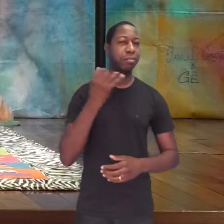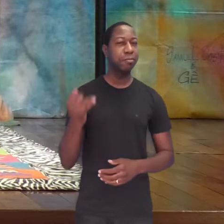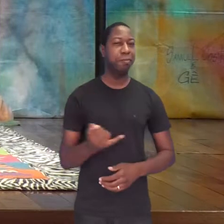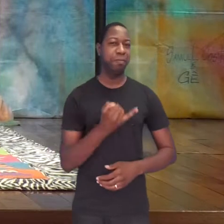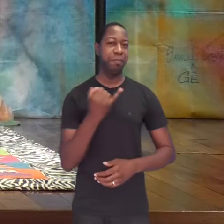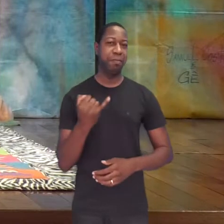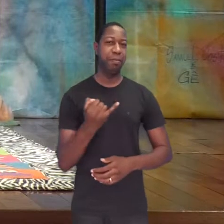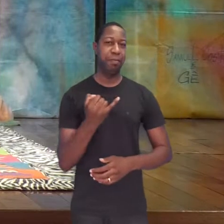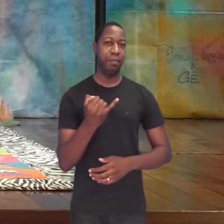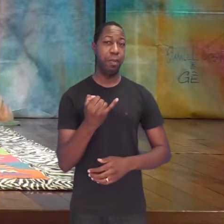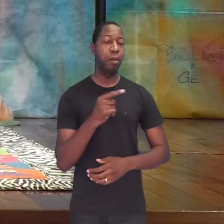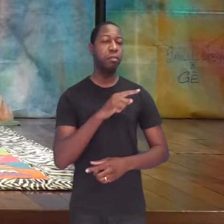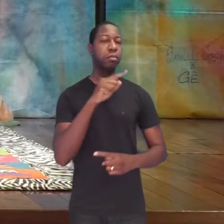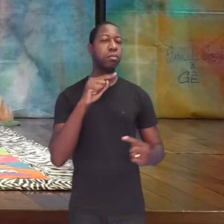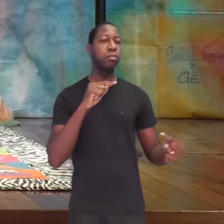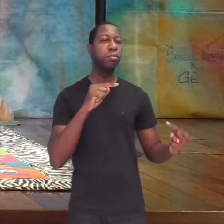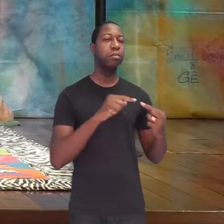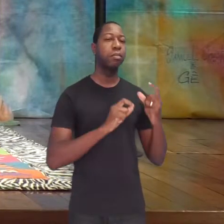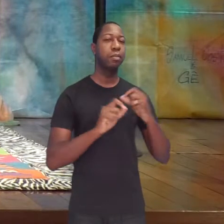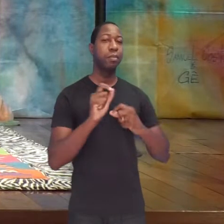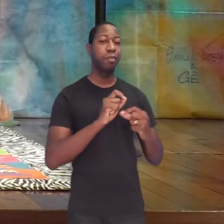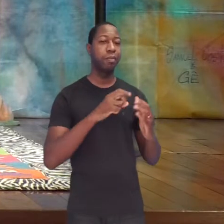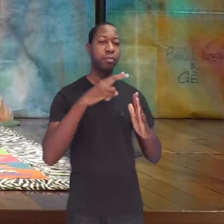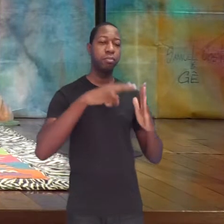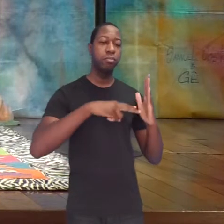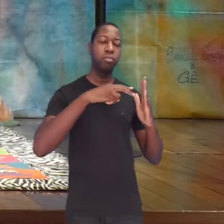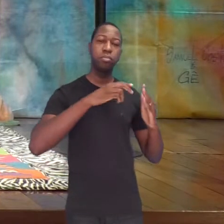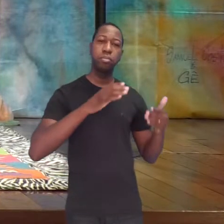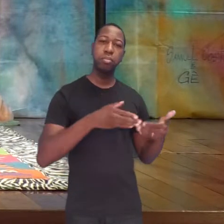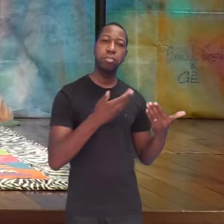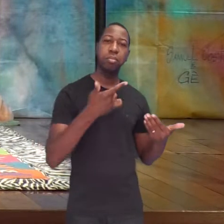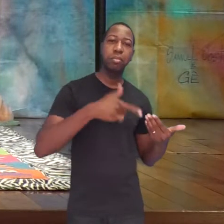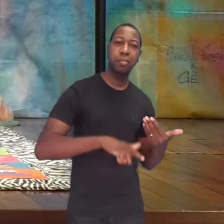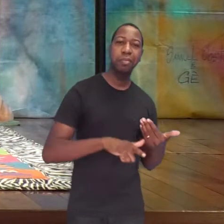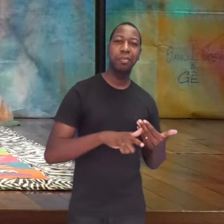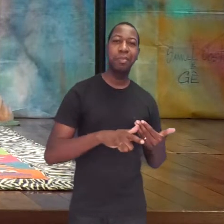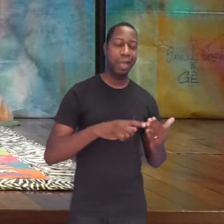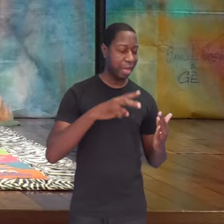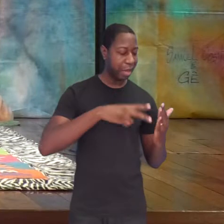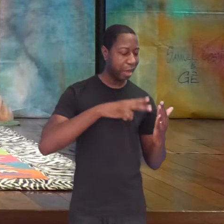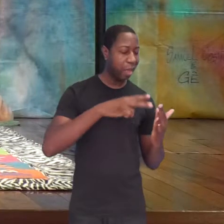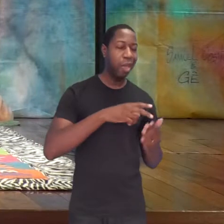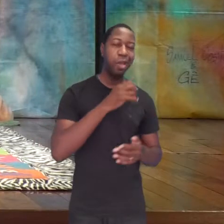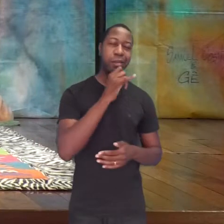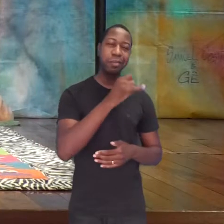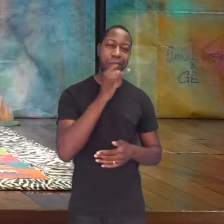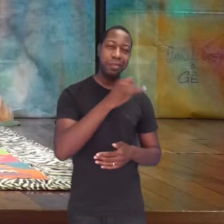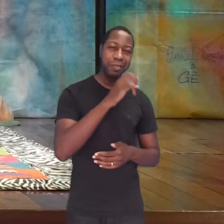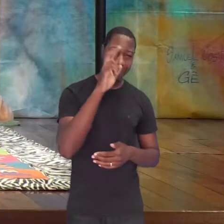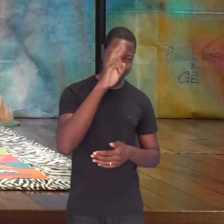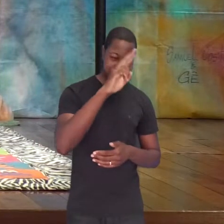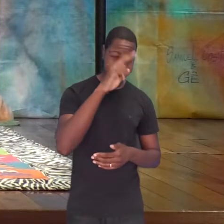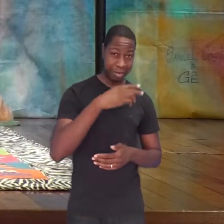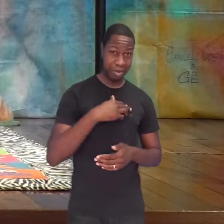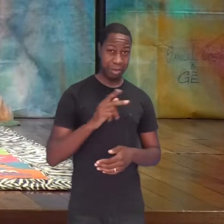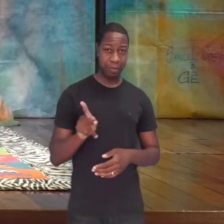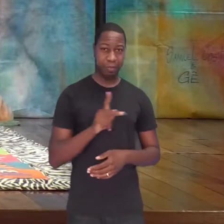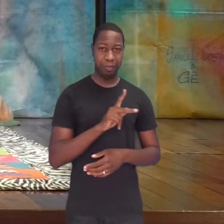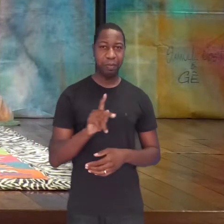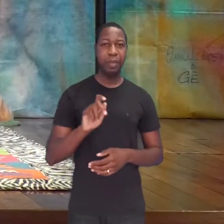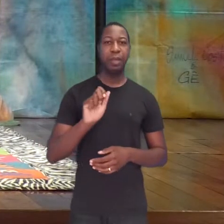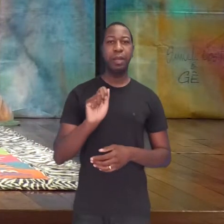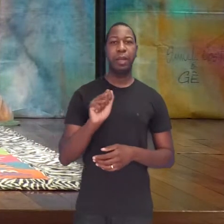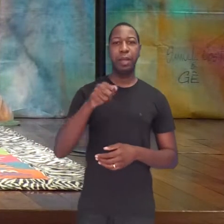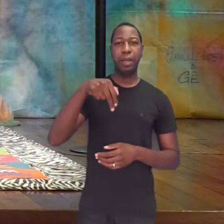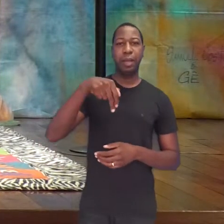importante para o incentivo à leitura, para o resgate da tradição oral. Eu sou a professora Anaura